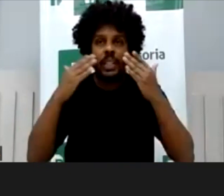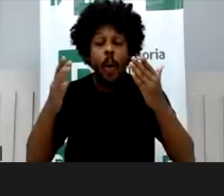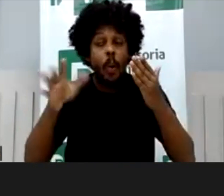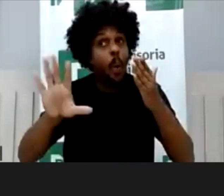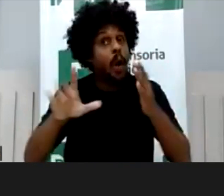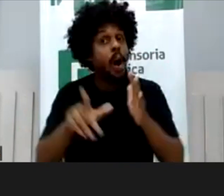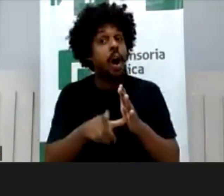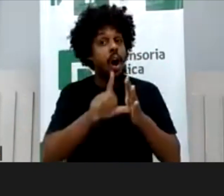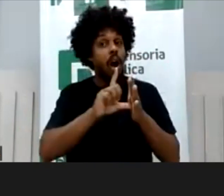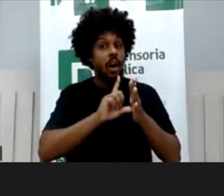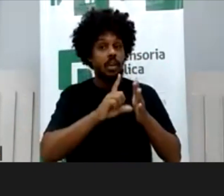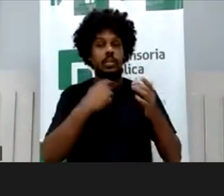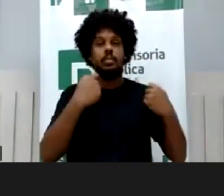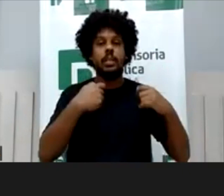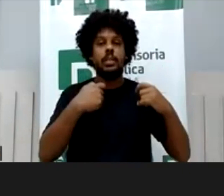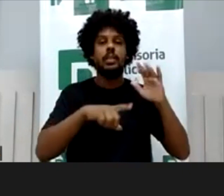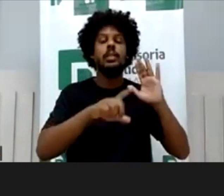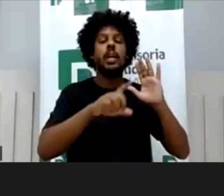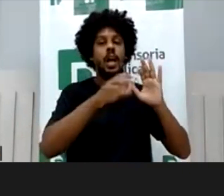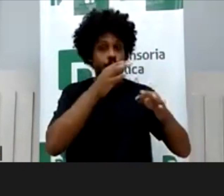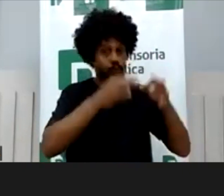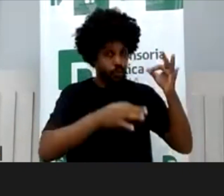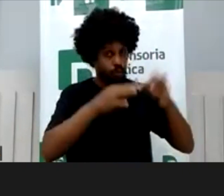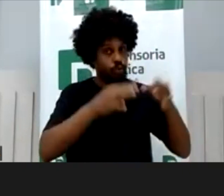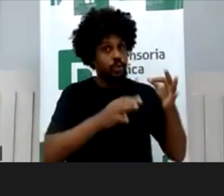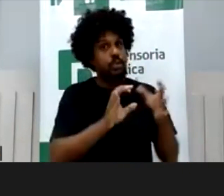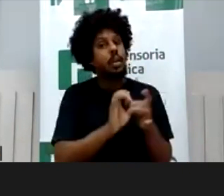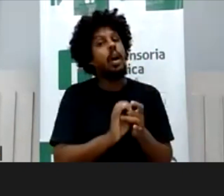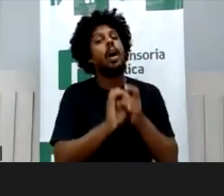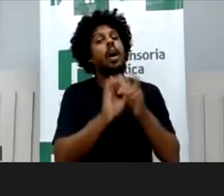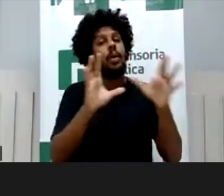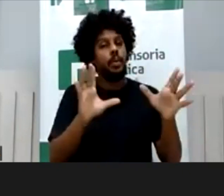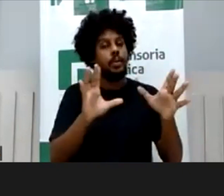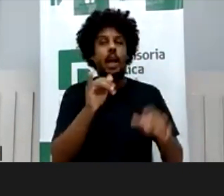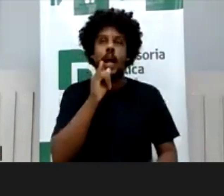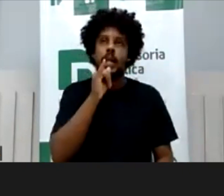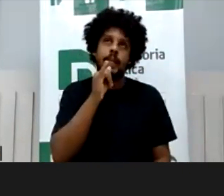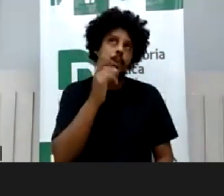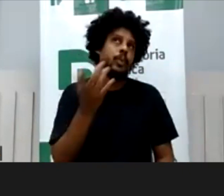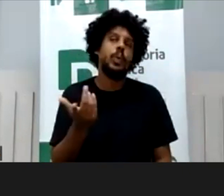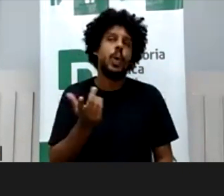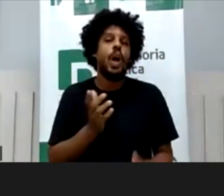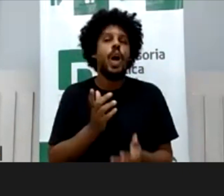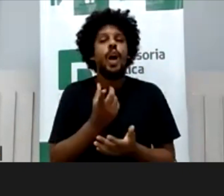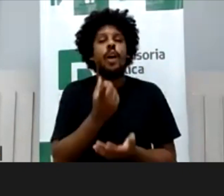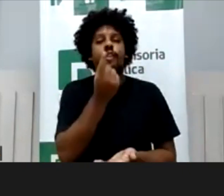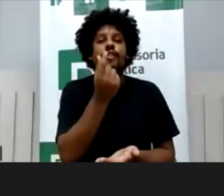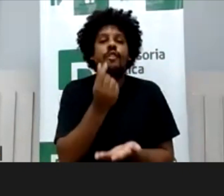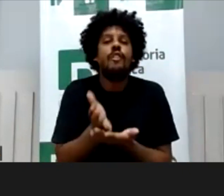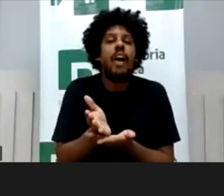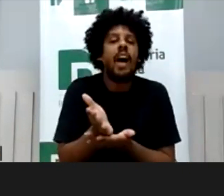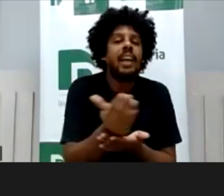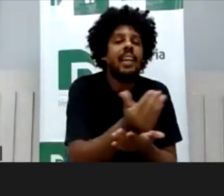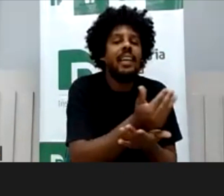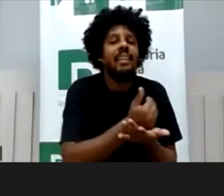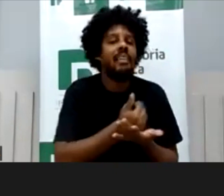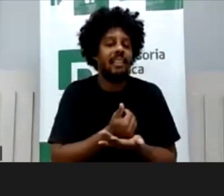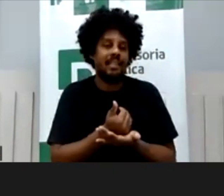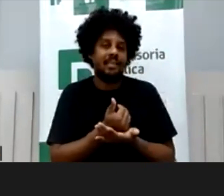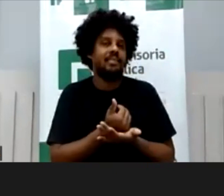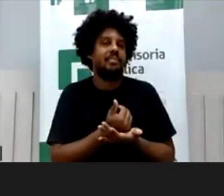veja, lá seja discutido, a questão, não, é para uma vaquinha, né, ou esse outro caso aí da,